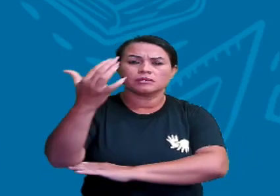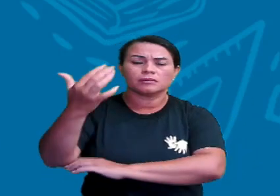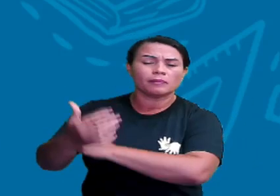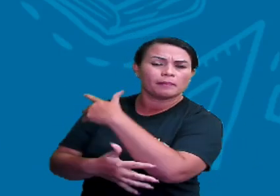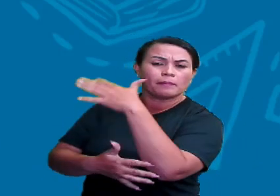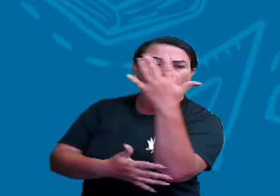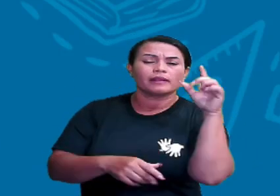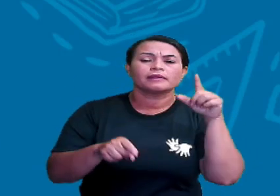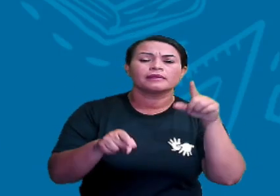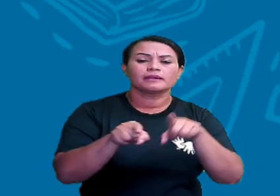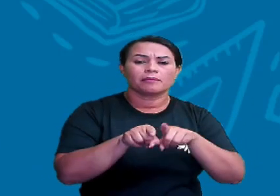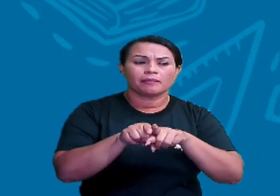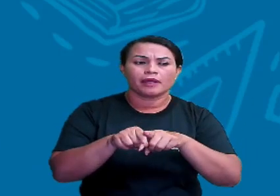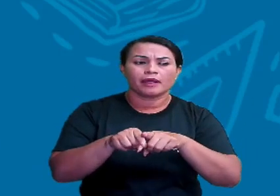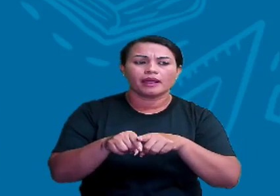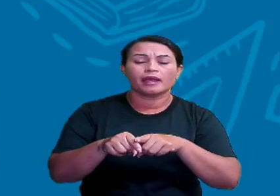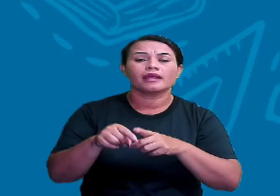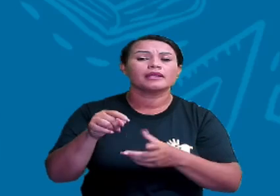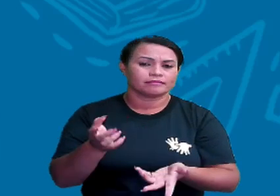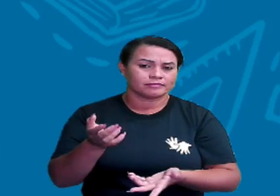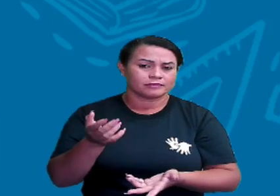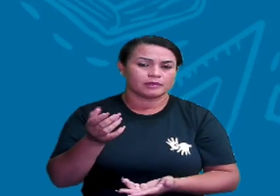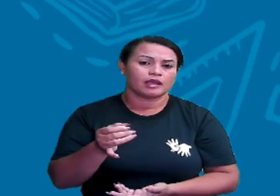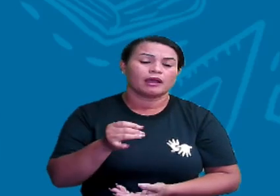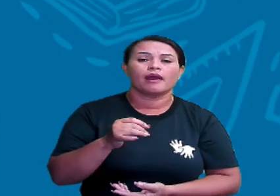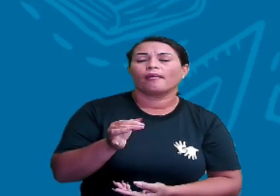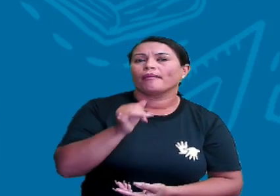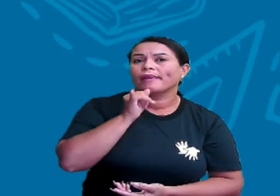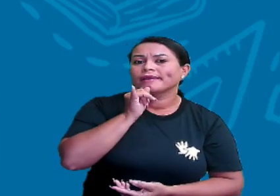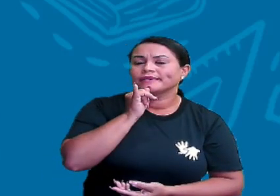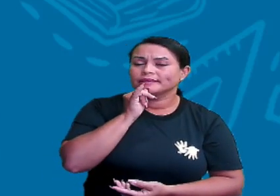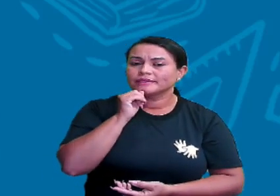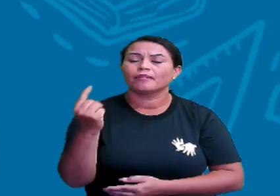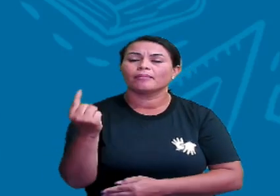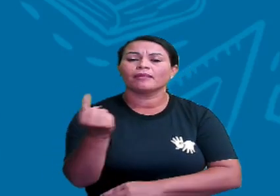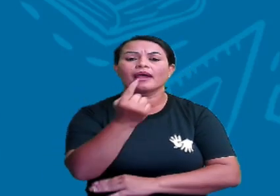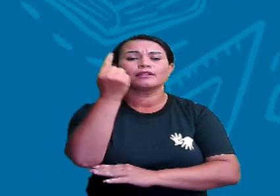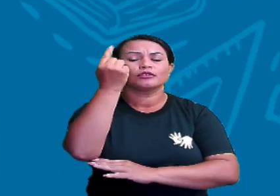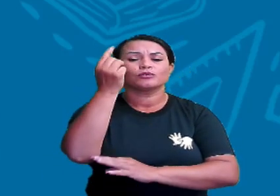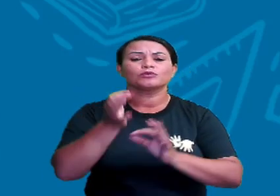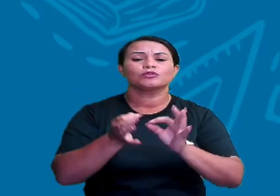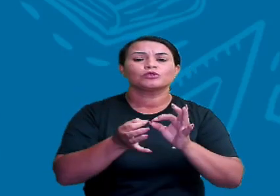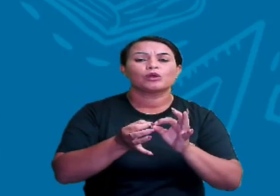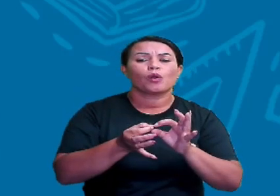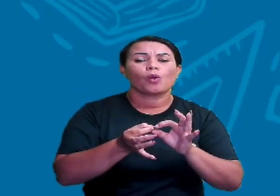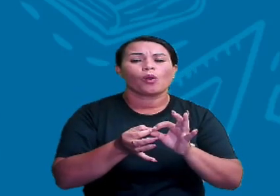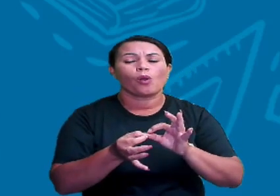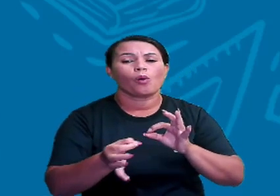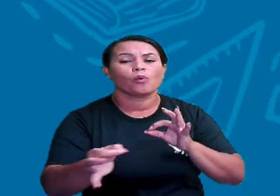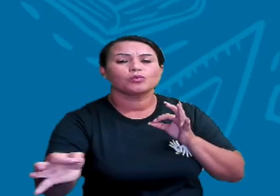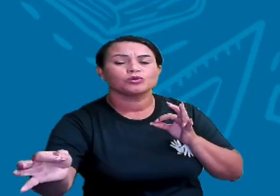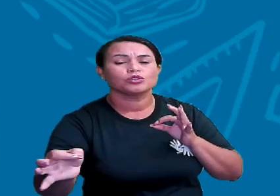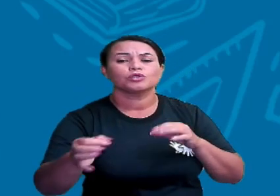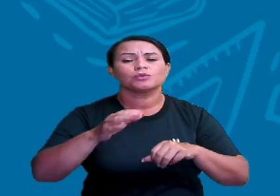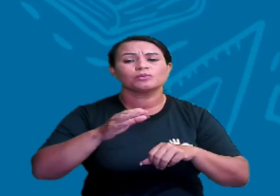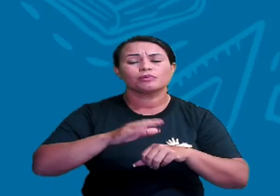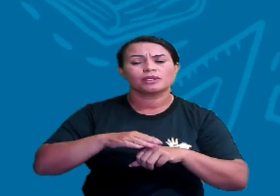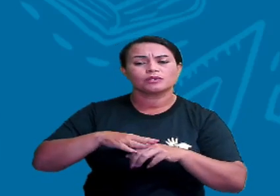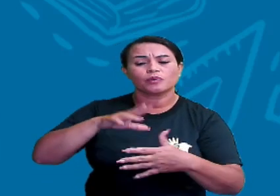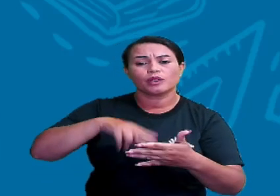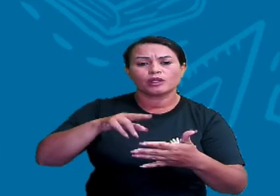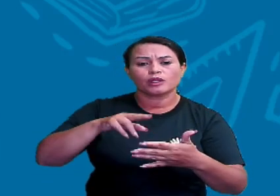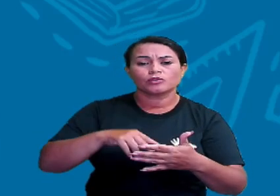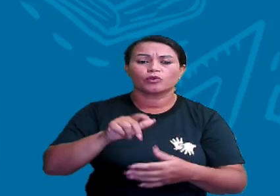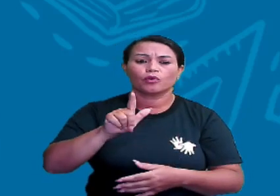domínios e noções de coordenadas geográficas, como latitudes e longitudes, manuseio e leitura de equipamentos